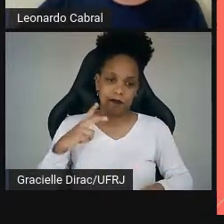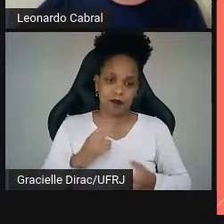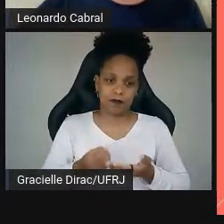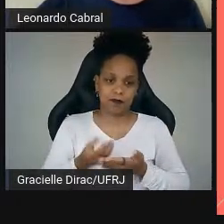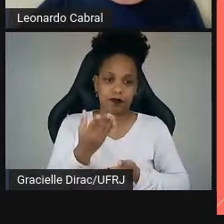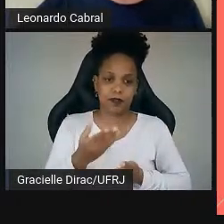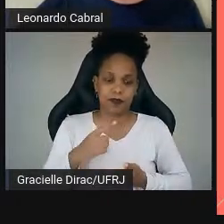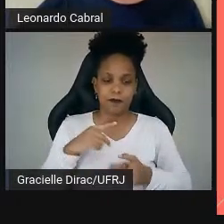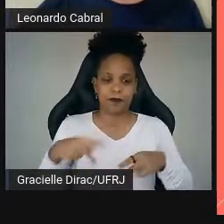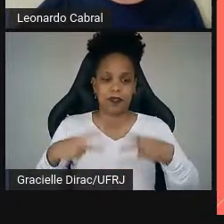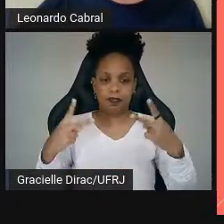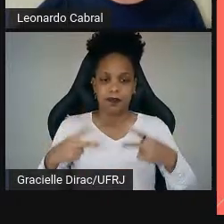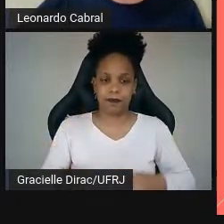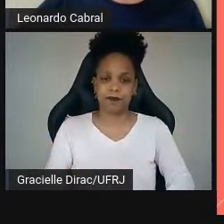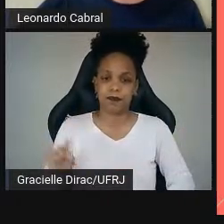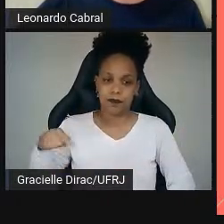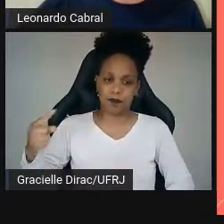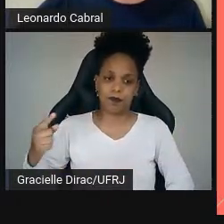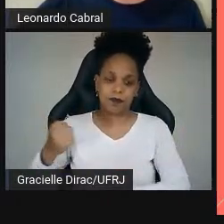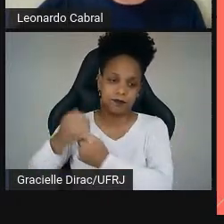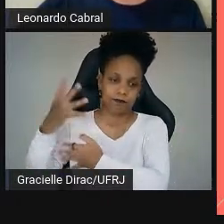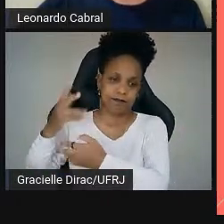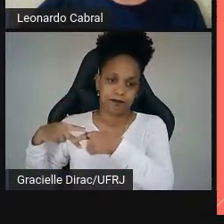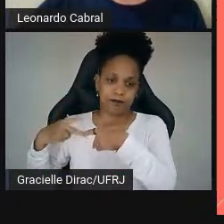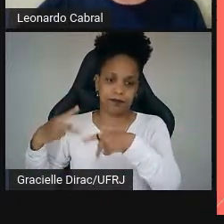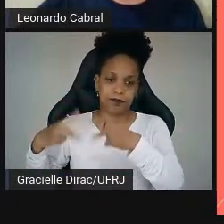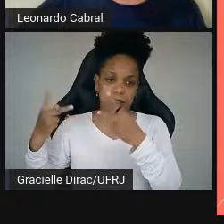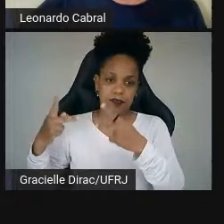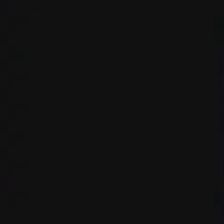Beleza, a gente coloca lá. Pode deixar. Muito obrigada.